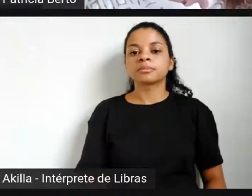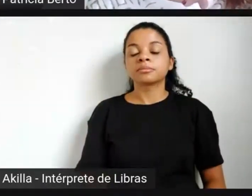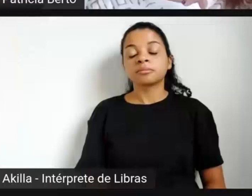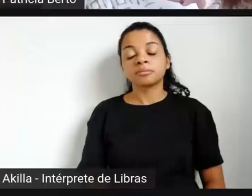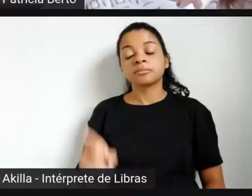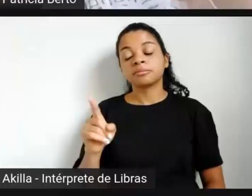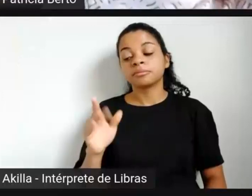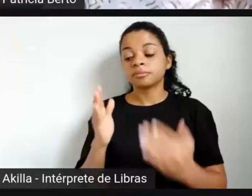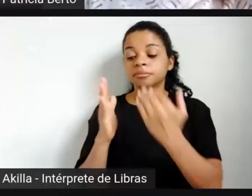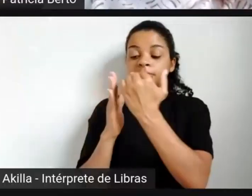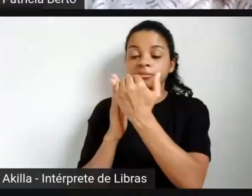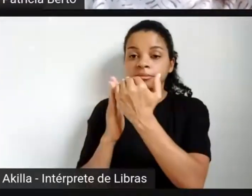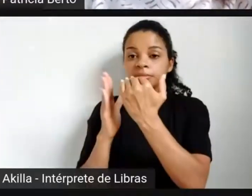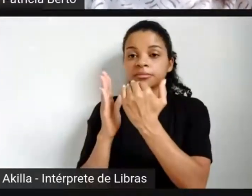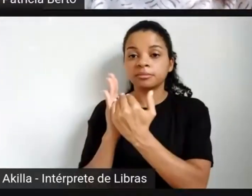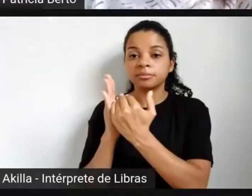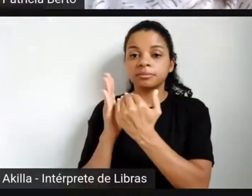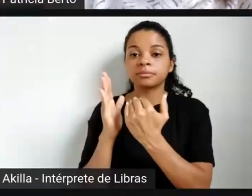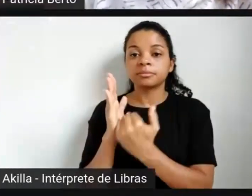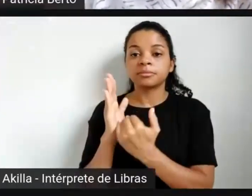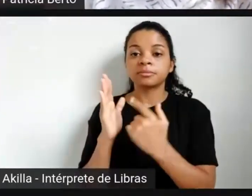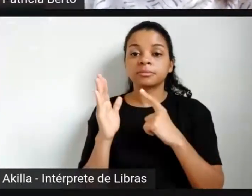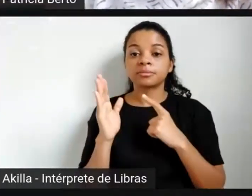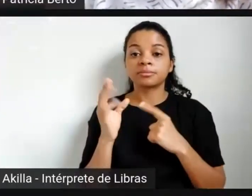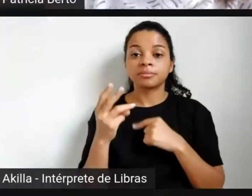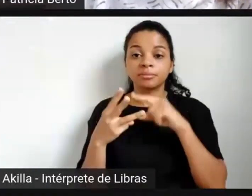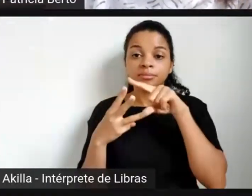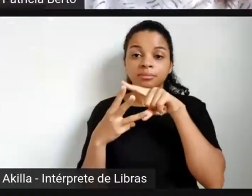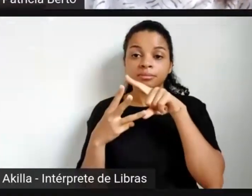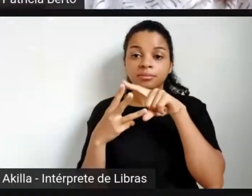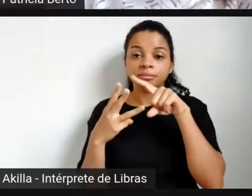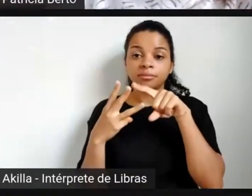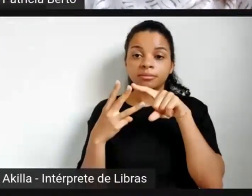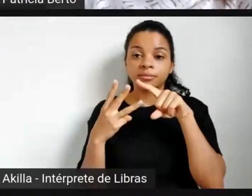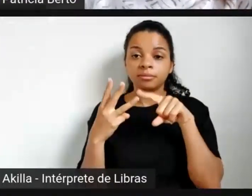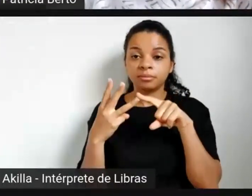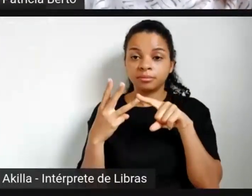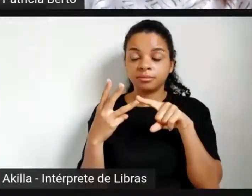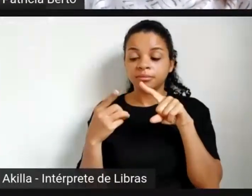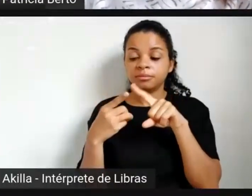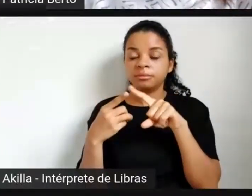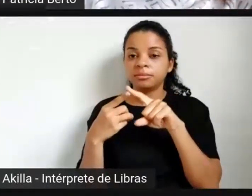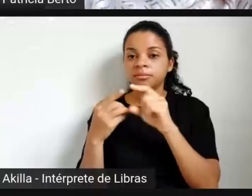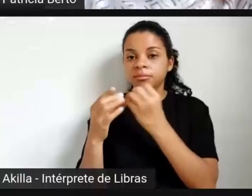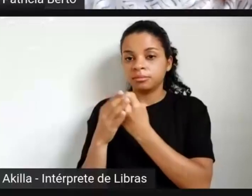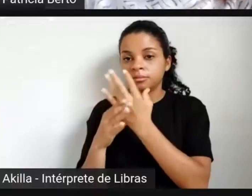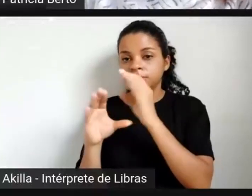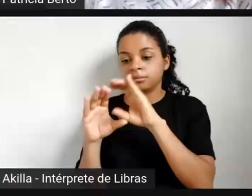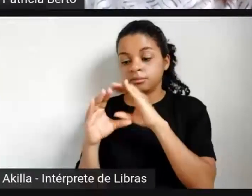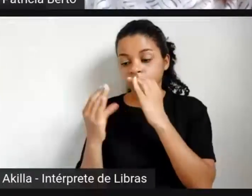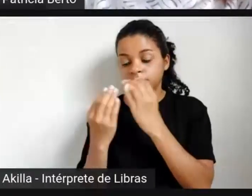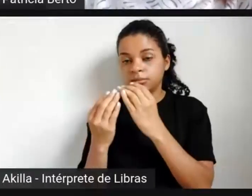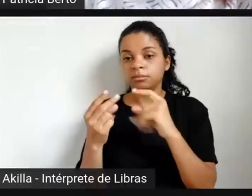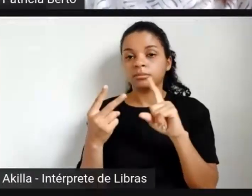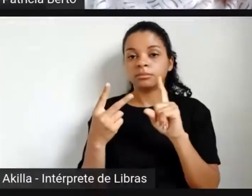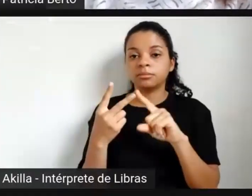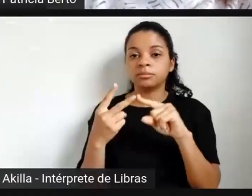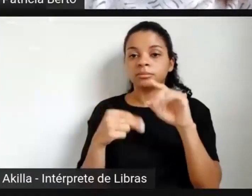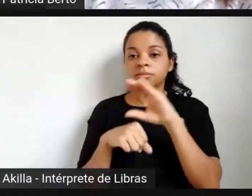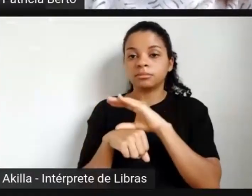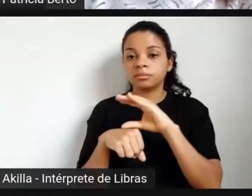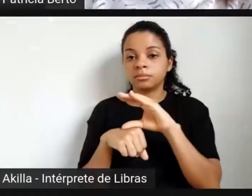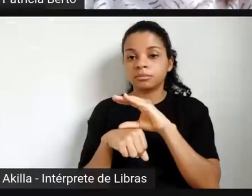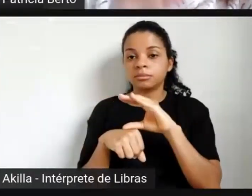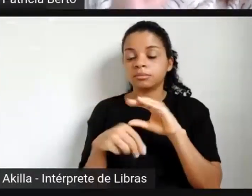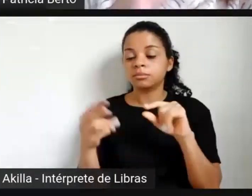dividida em três fases. A fase da criação da Comissão, a fase de Constituição e a fase de